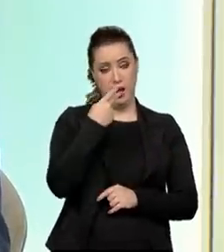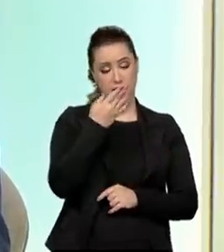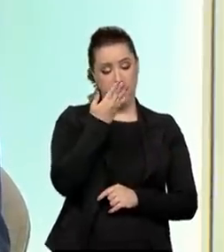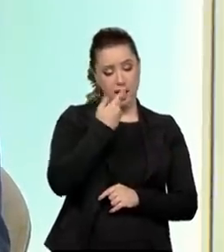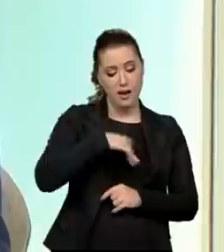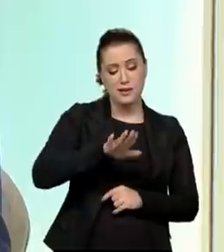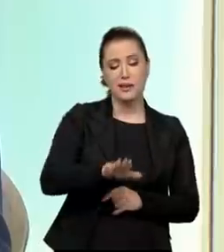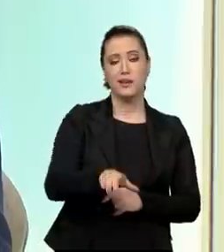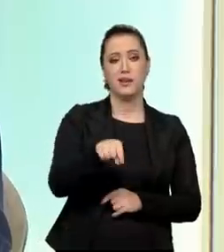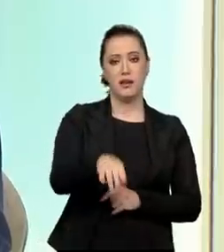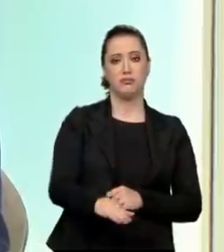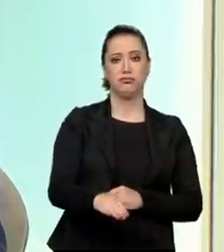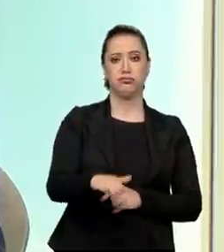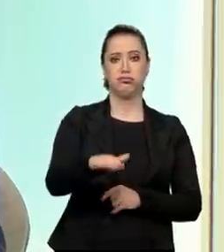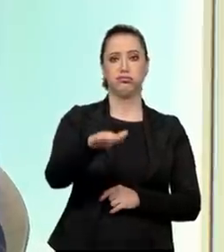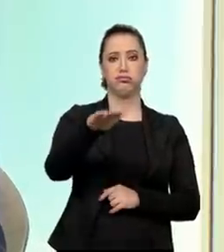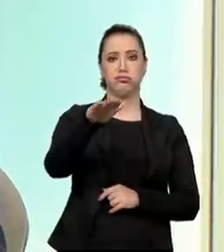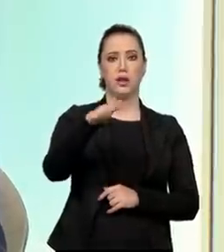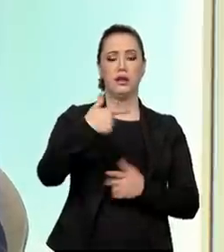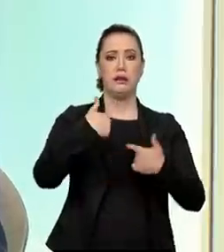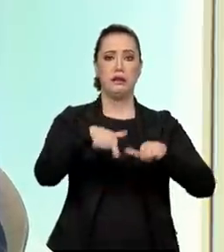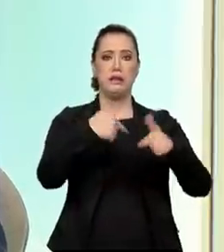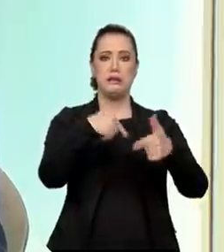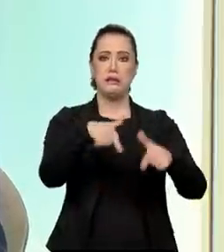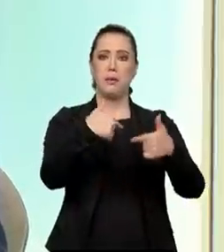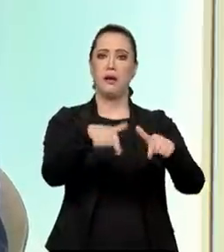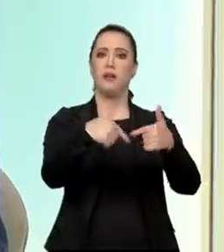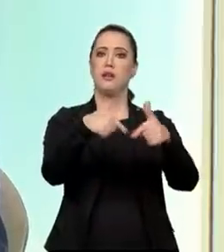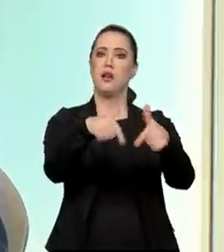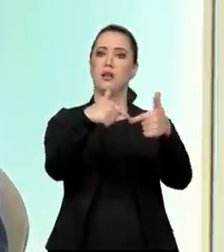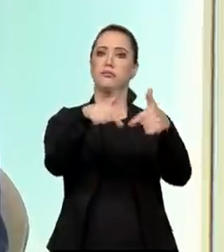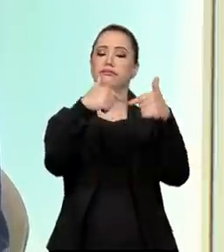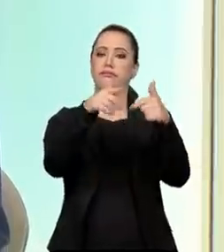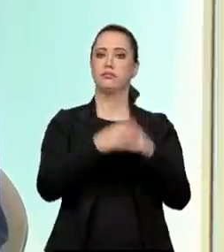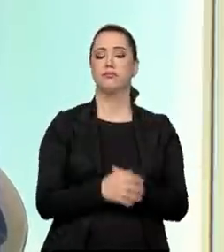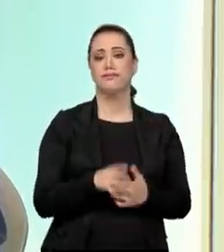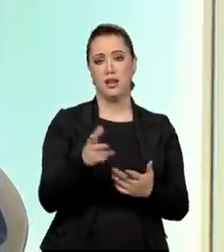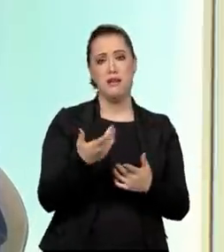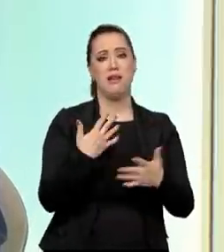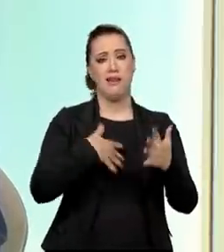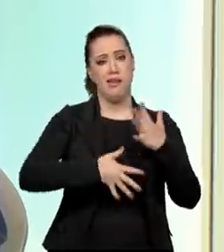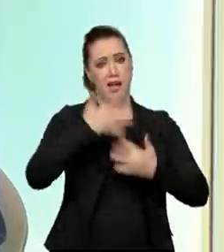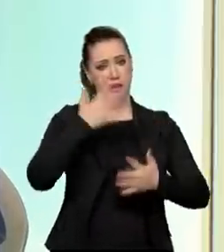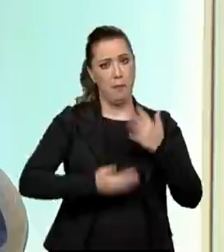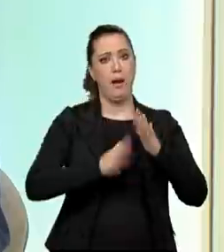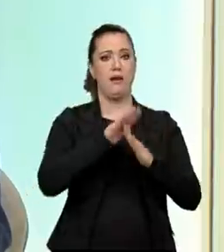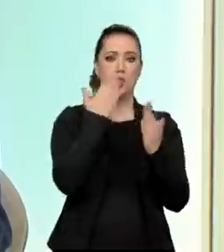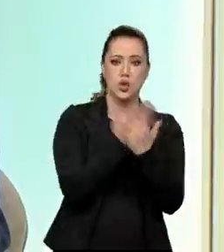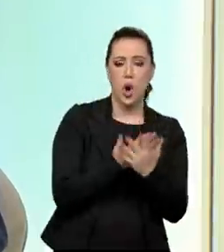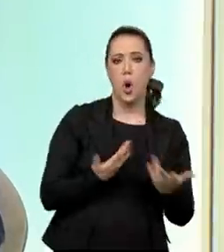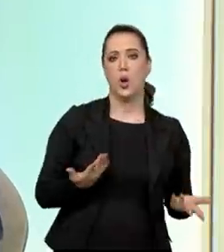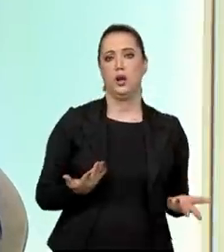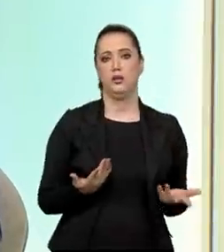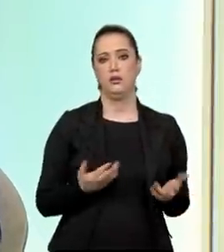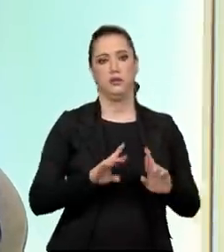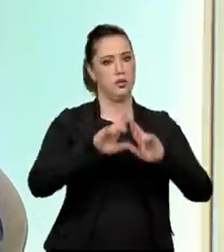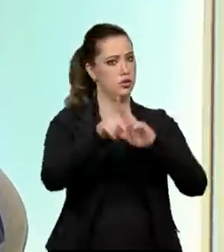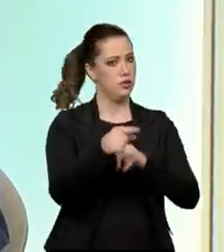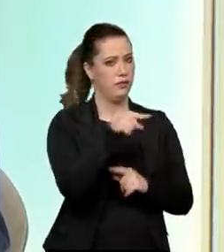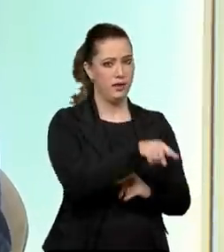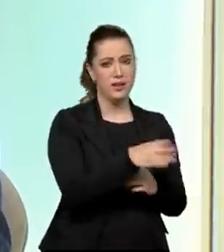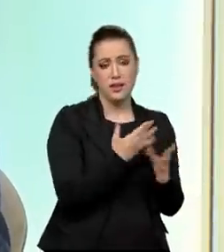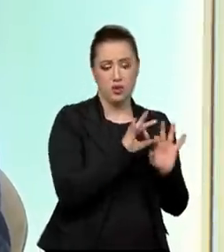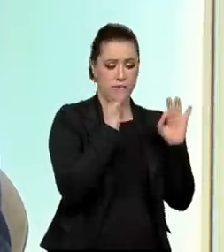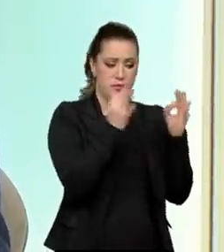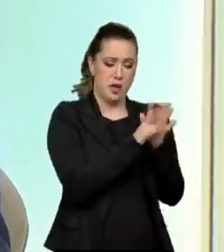o trabalho doméstico, que viola o direito da criança, às vezes até atrapalhando a sua vida escolar, dos afazeres domésticos